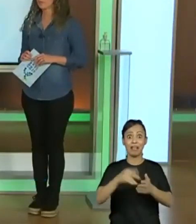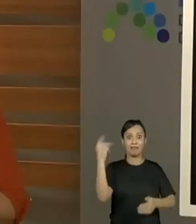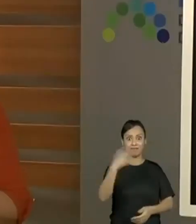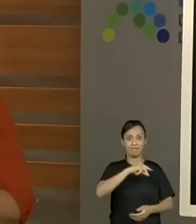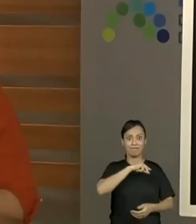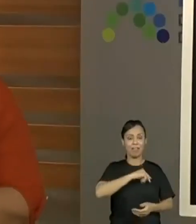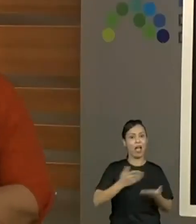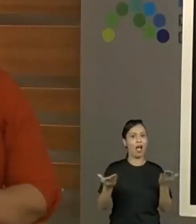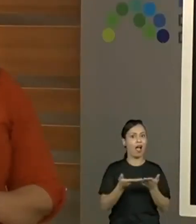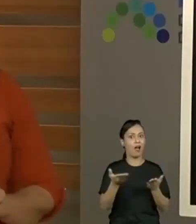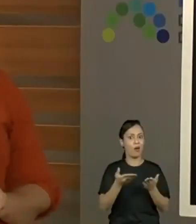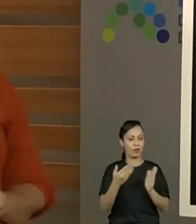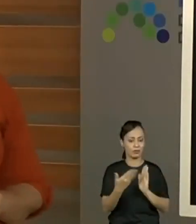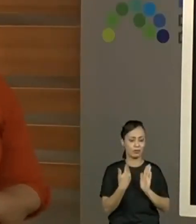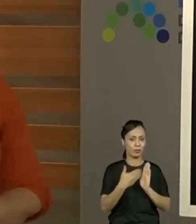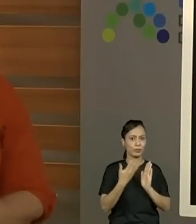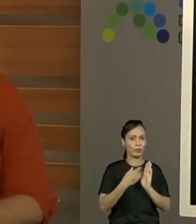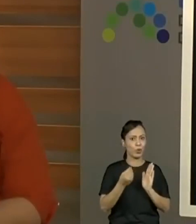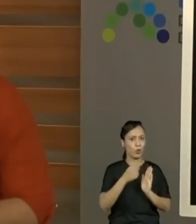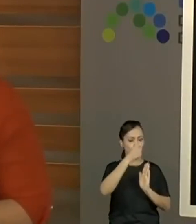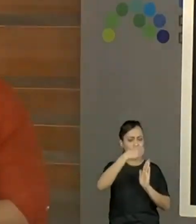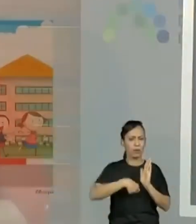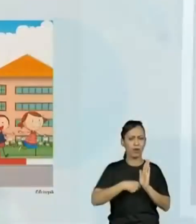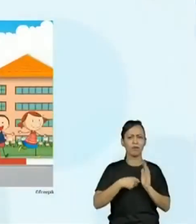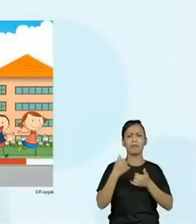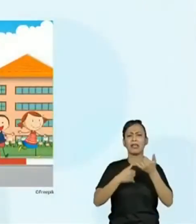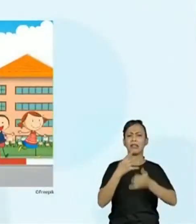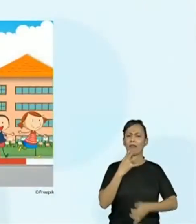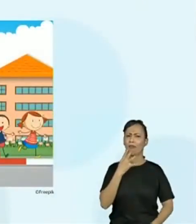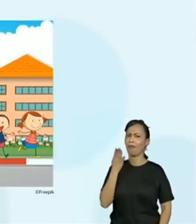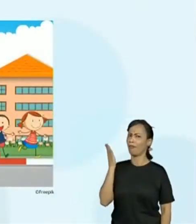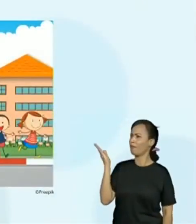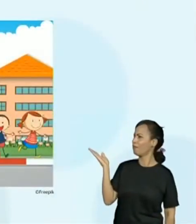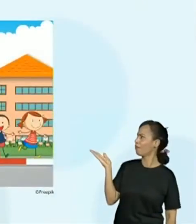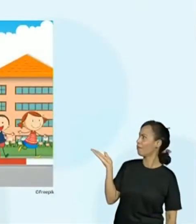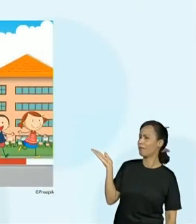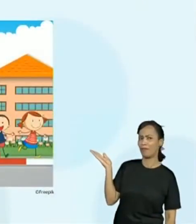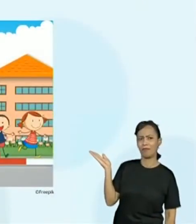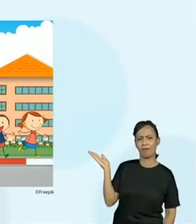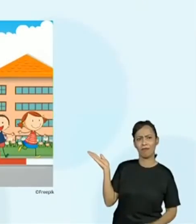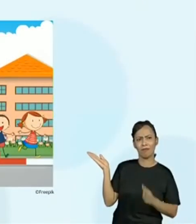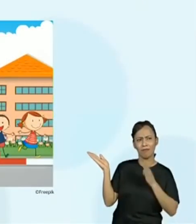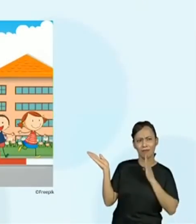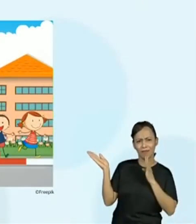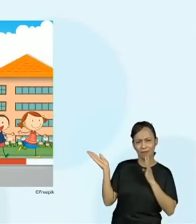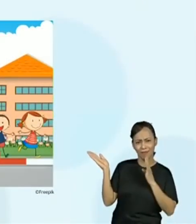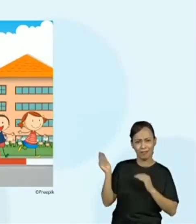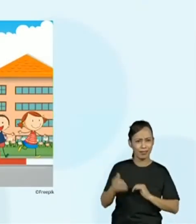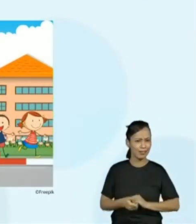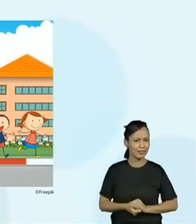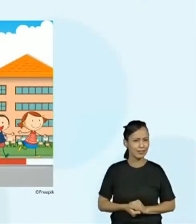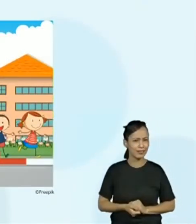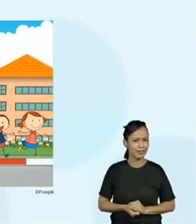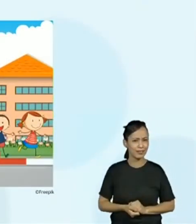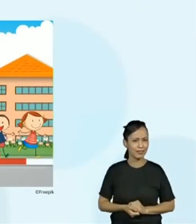vocês. Galerinha, olha aí. Que brincadeira é essa? Conhecem essa? brincadeira?